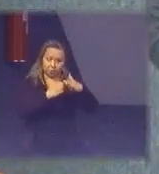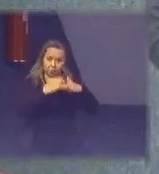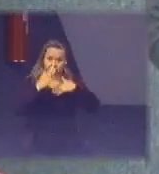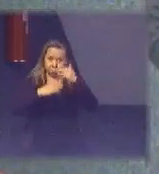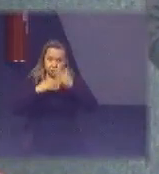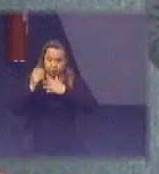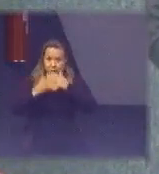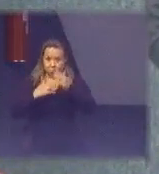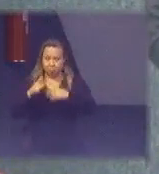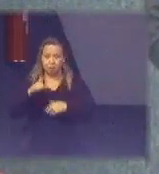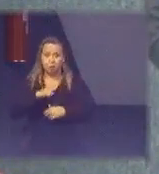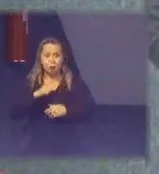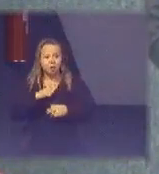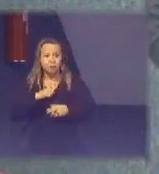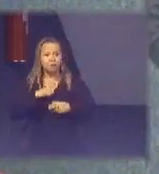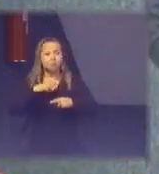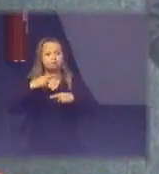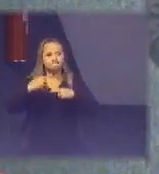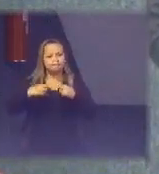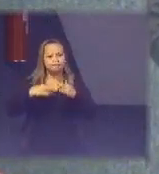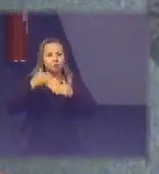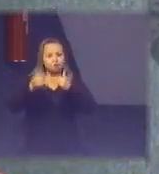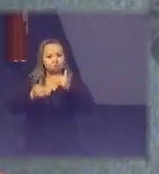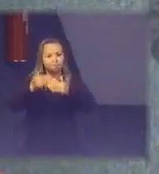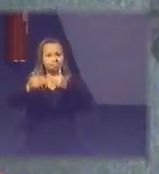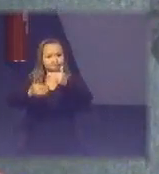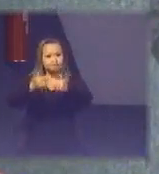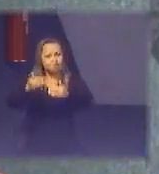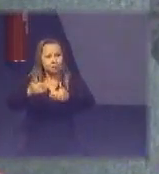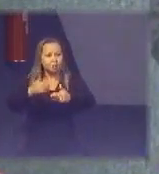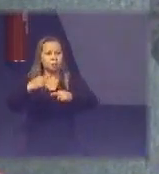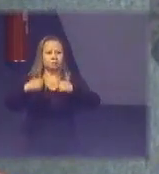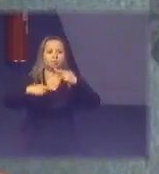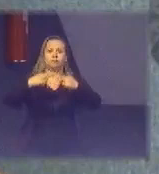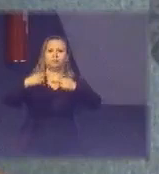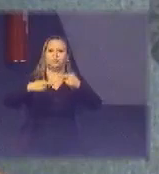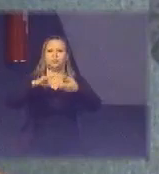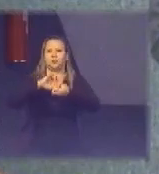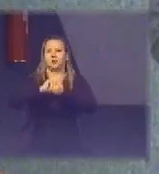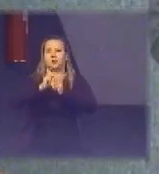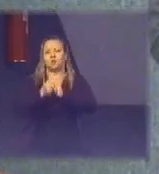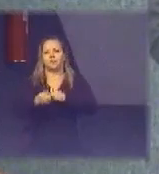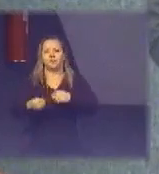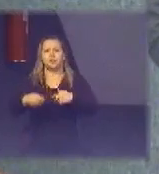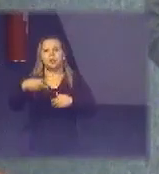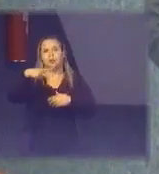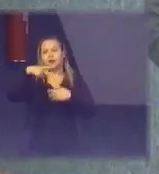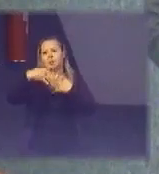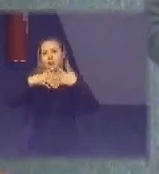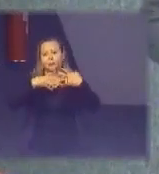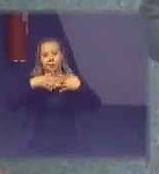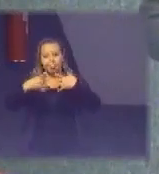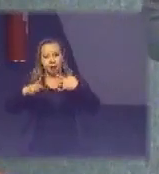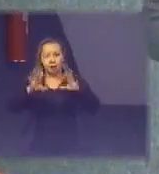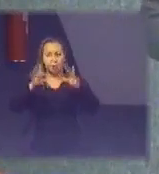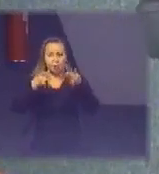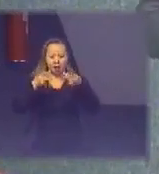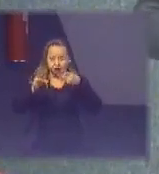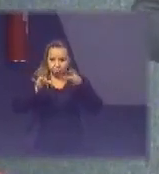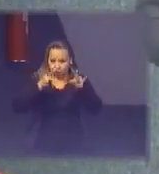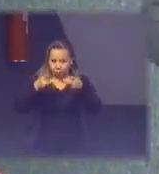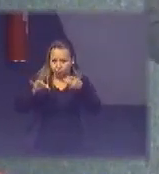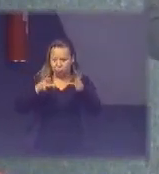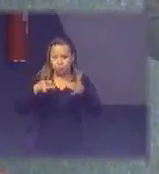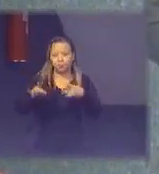recicladores recicladores de metal de plástico de vidro de placas mas que também não é